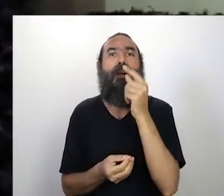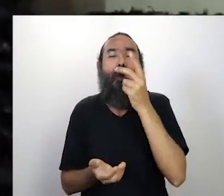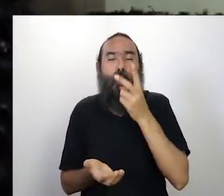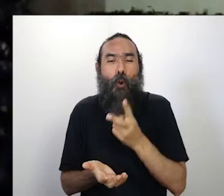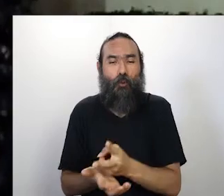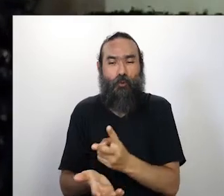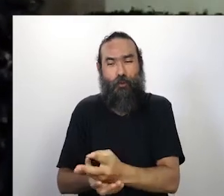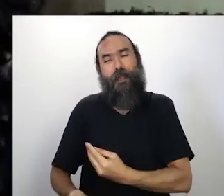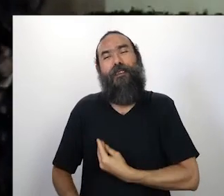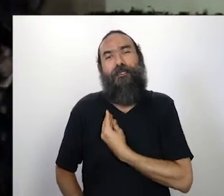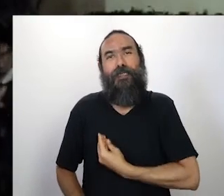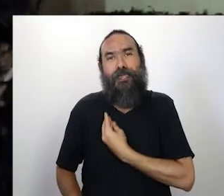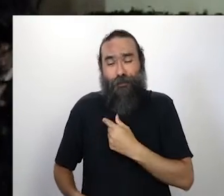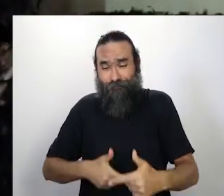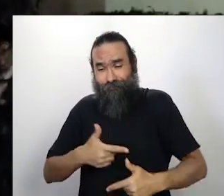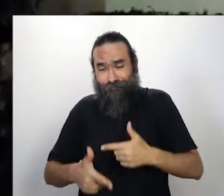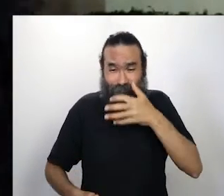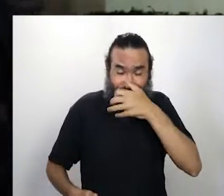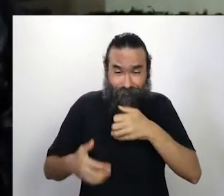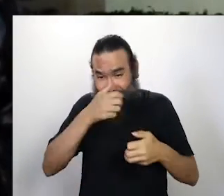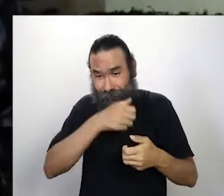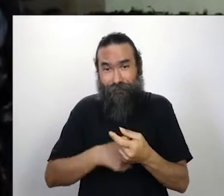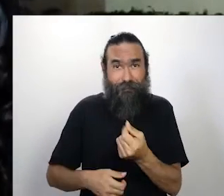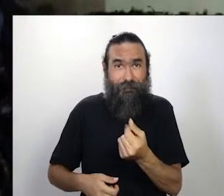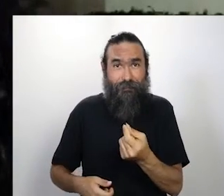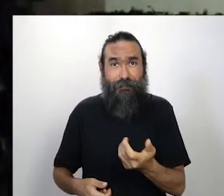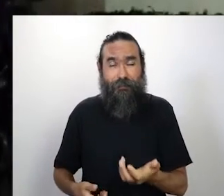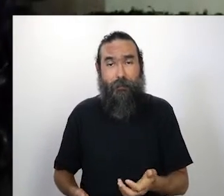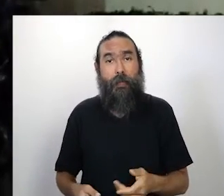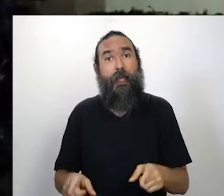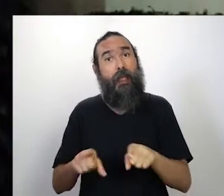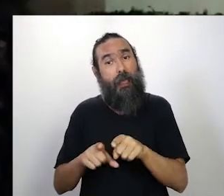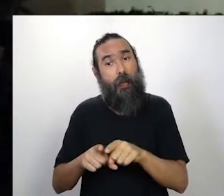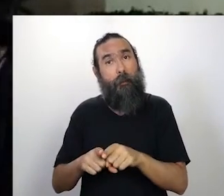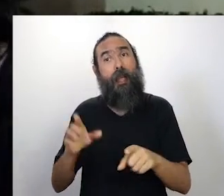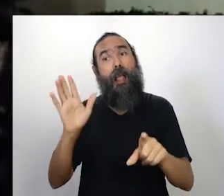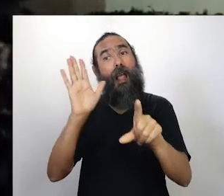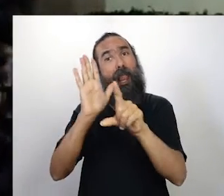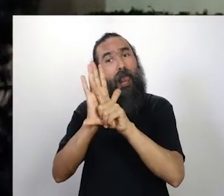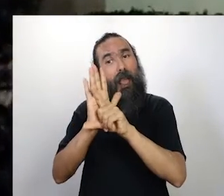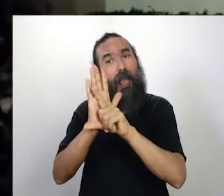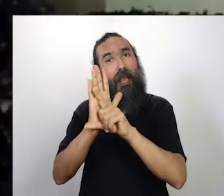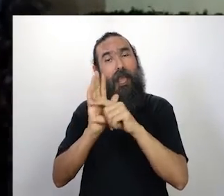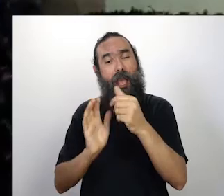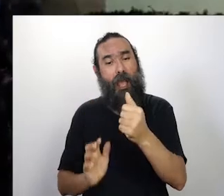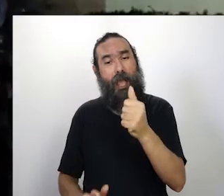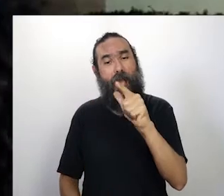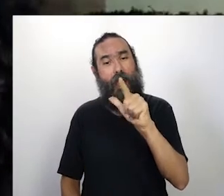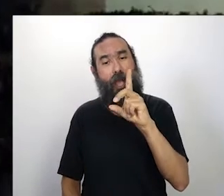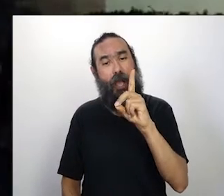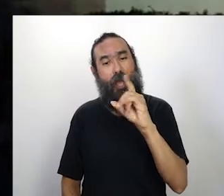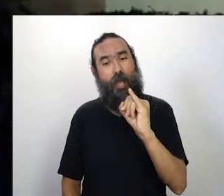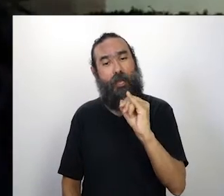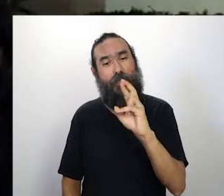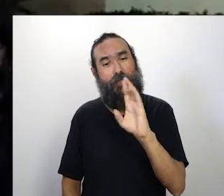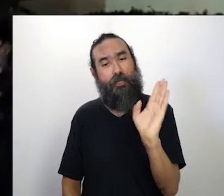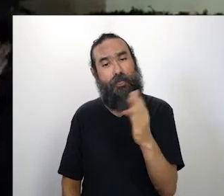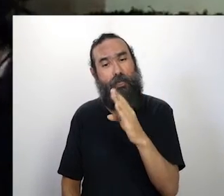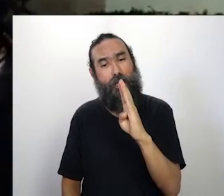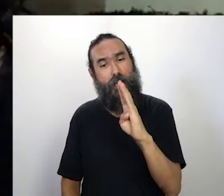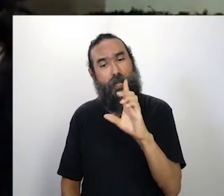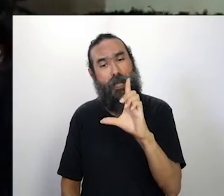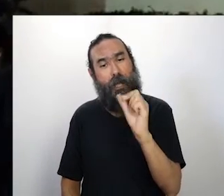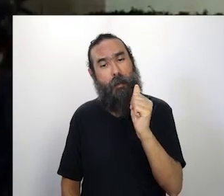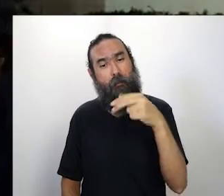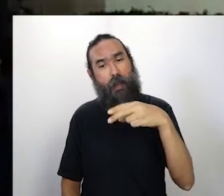dentro desse período. Além da Lei Aldir Blanc, que foi uma construção coletiva e que foi muito bonito de ver, foi muito